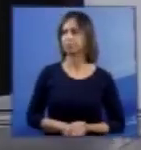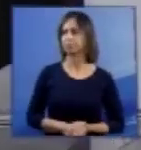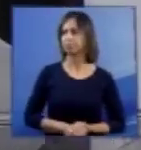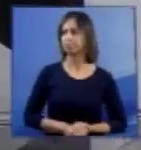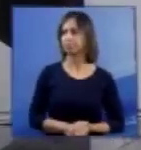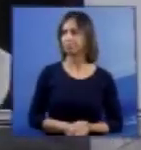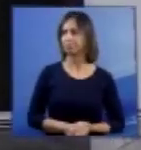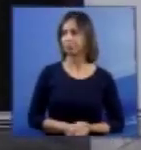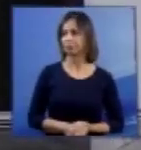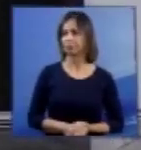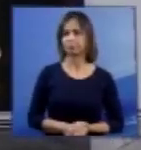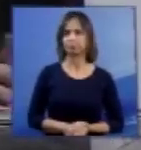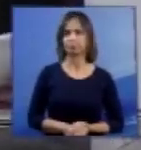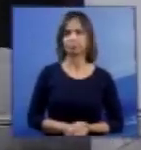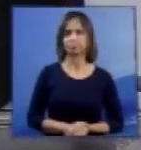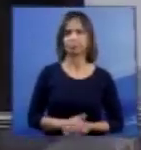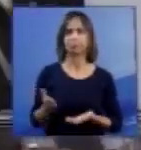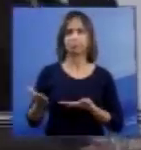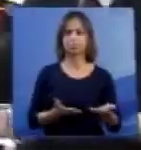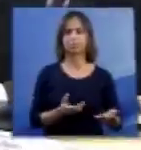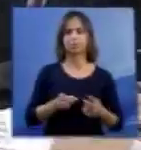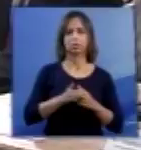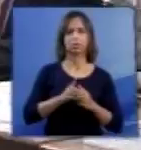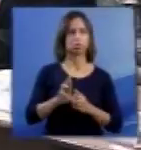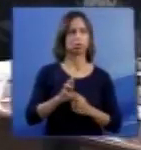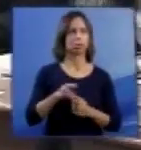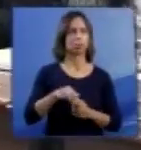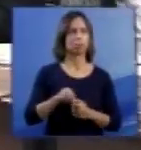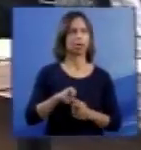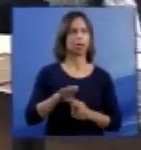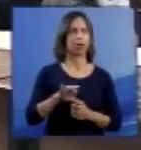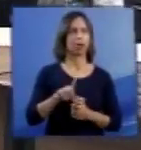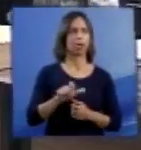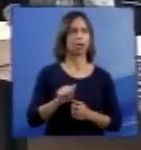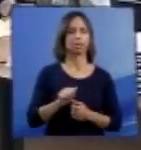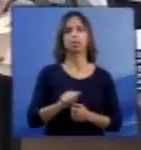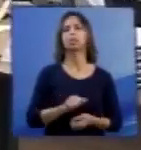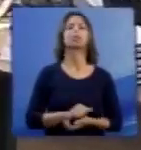Com a palavra, a doutora Marlene Rossi Severino Nobre.